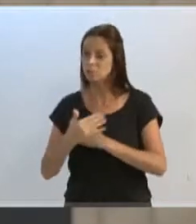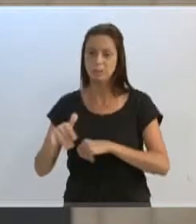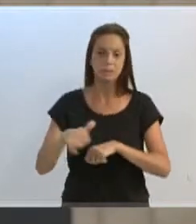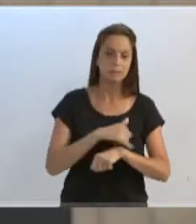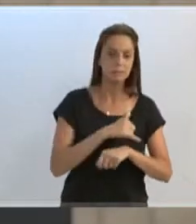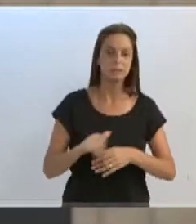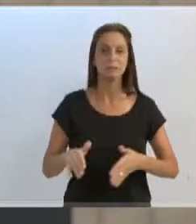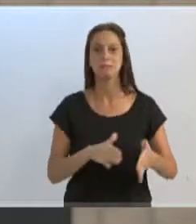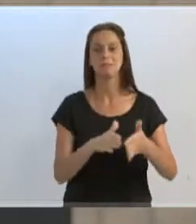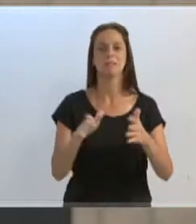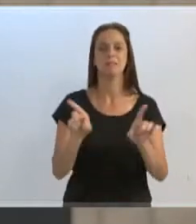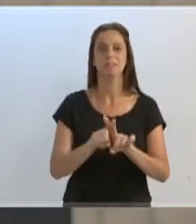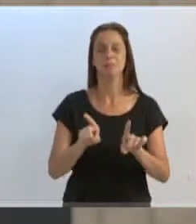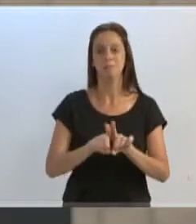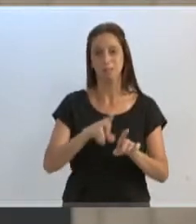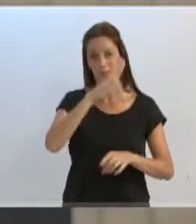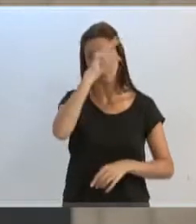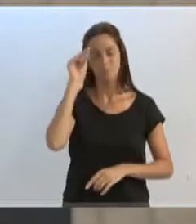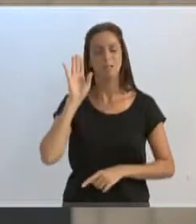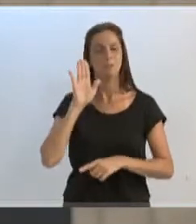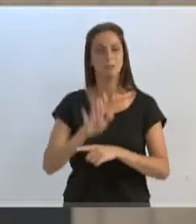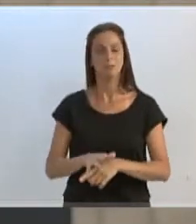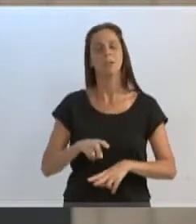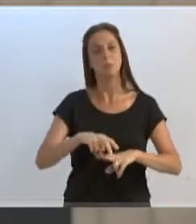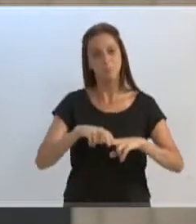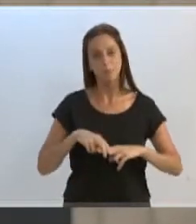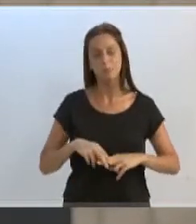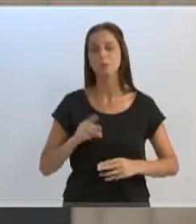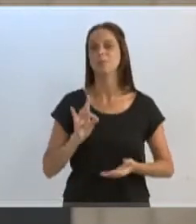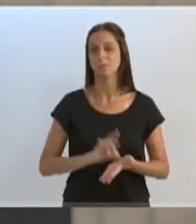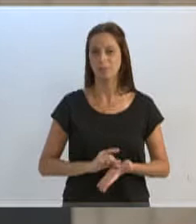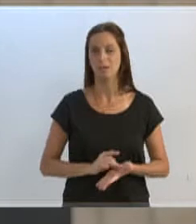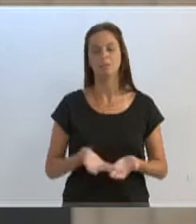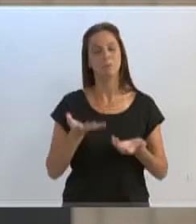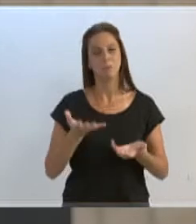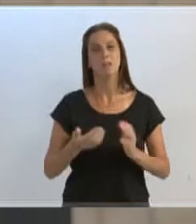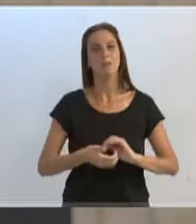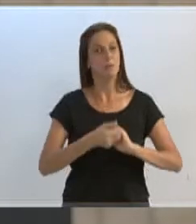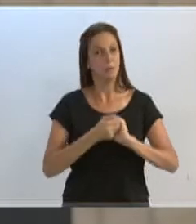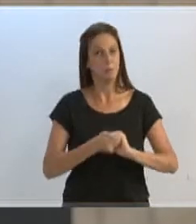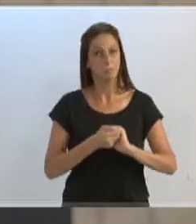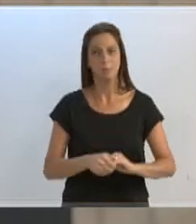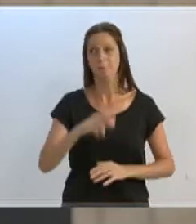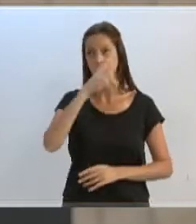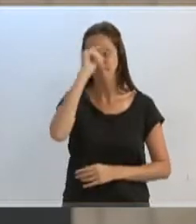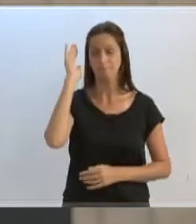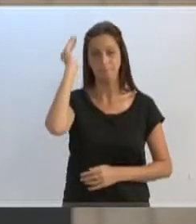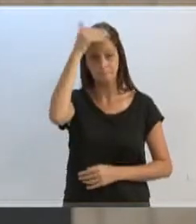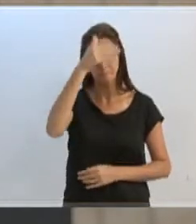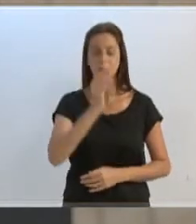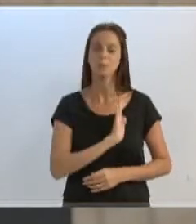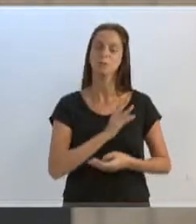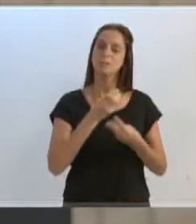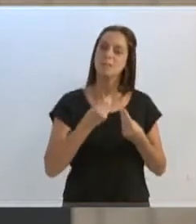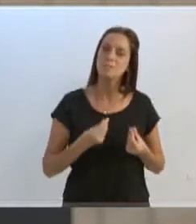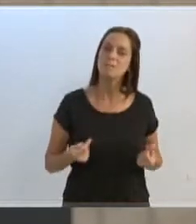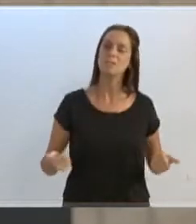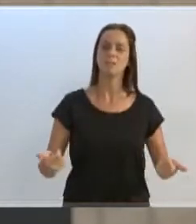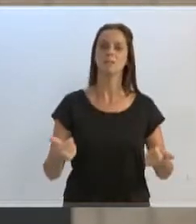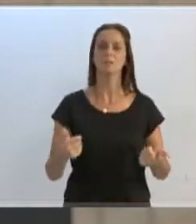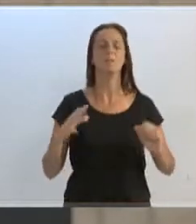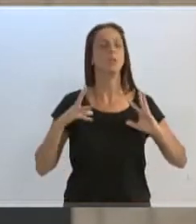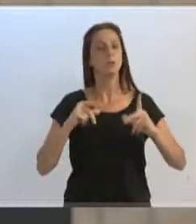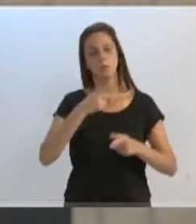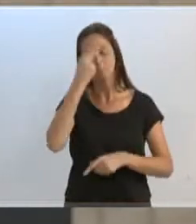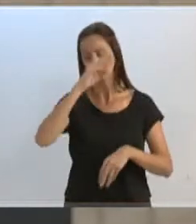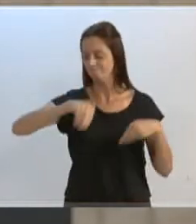que é, hoje, a Prefeitura Municipal. Por isso também quero aqui cumprimentar o prefeito pela sensibilidade e a todos que se